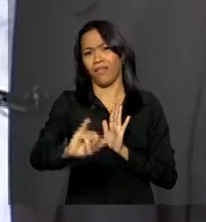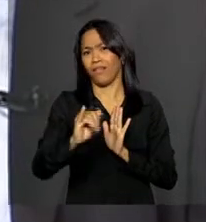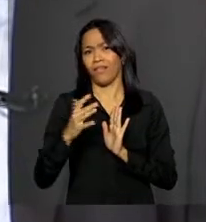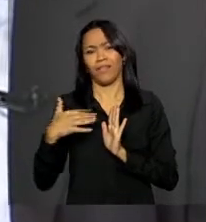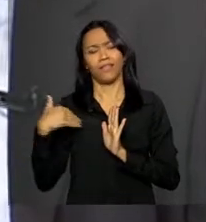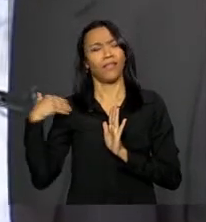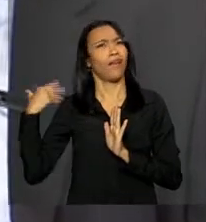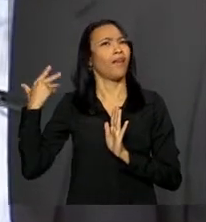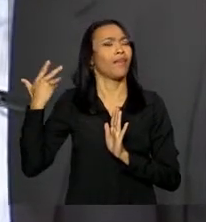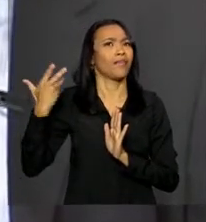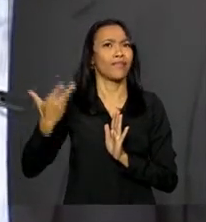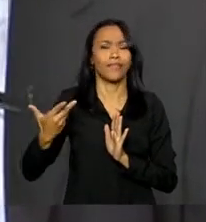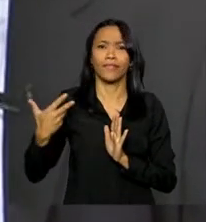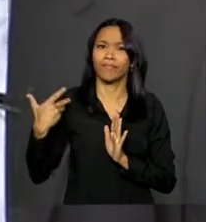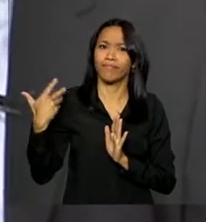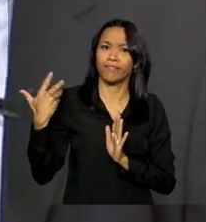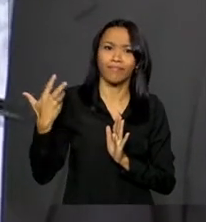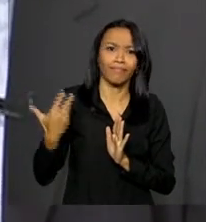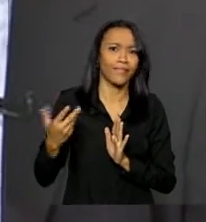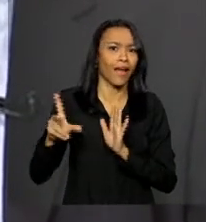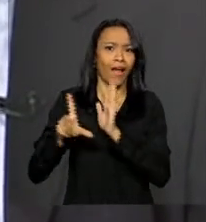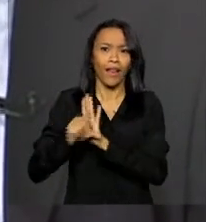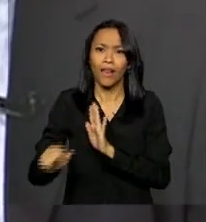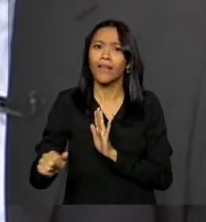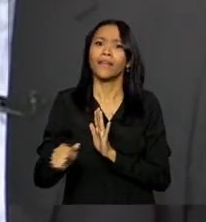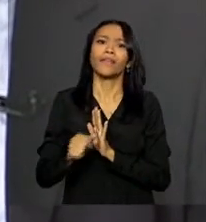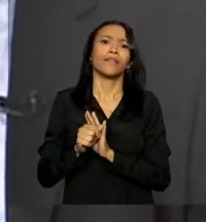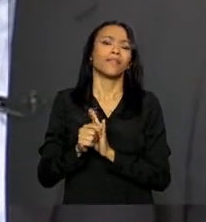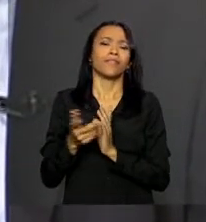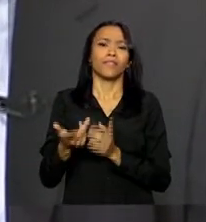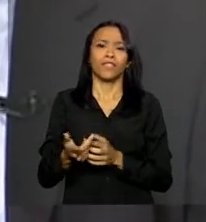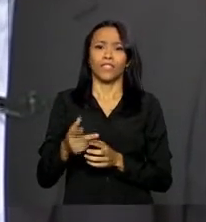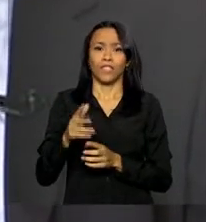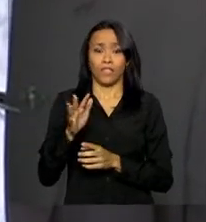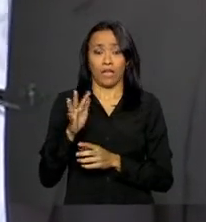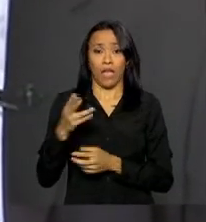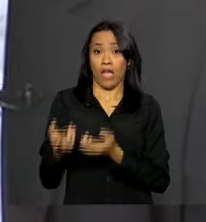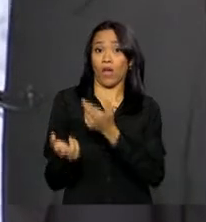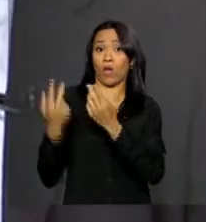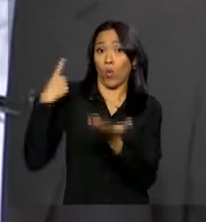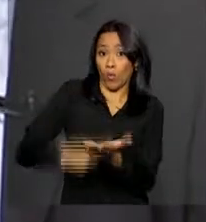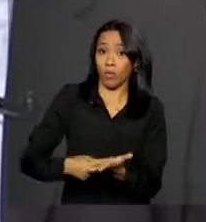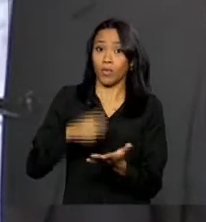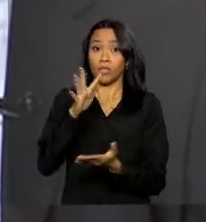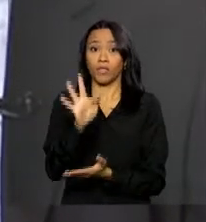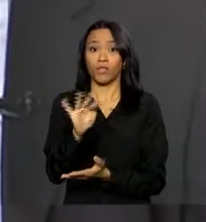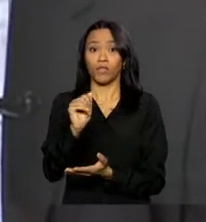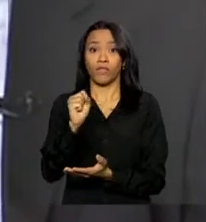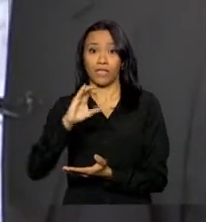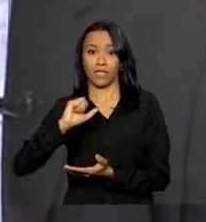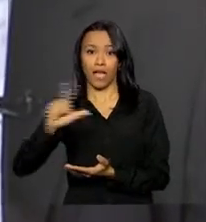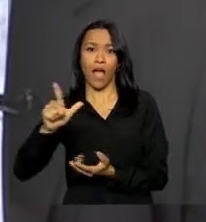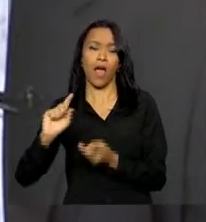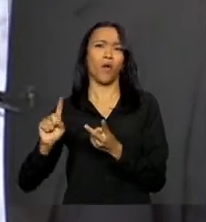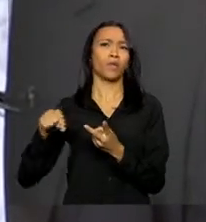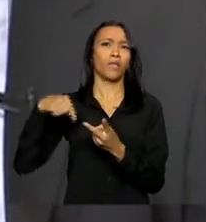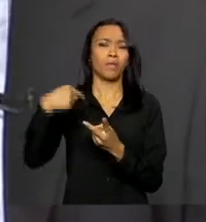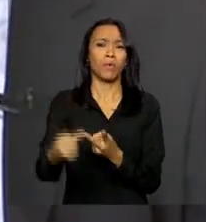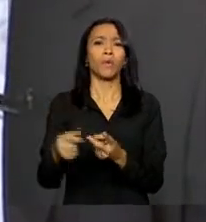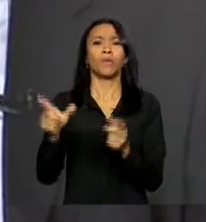lei de responsabilidade fiscal, passando pela criação da CGU,